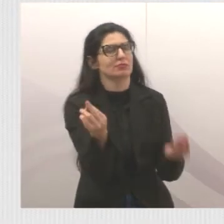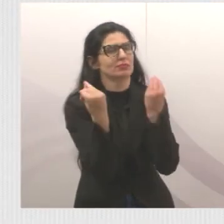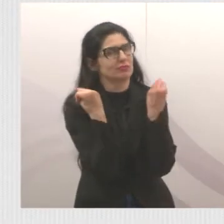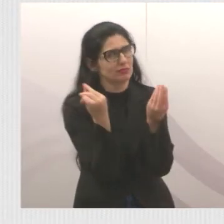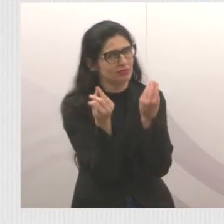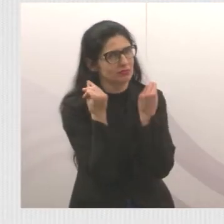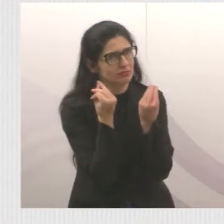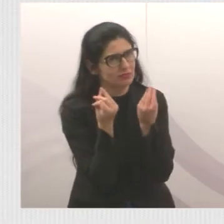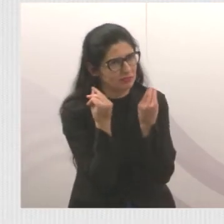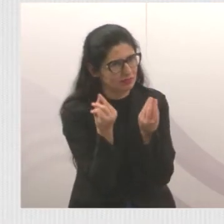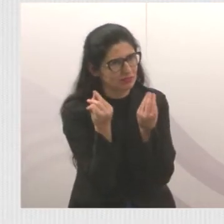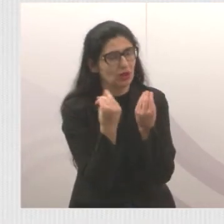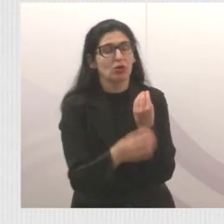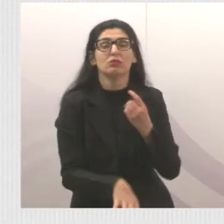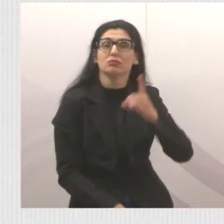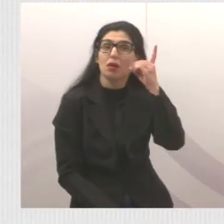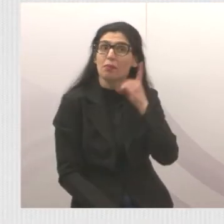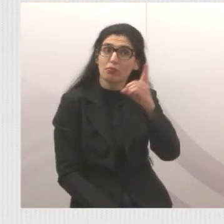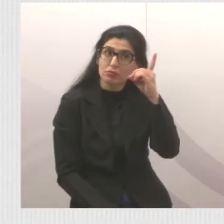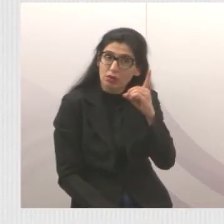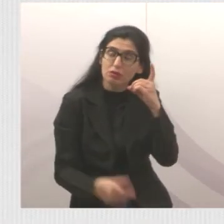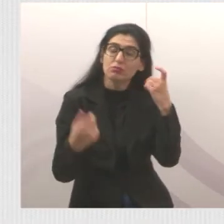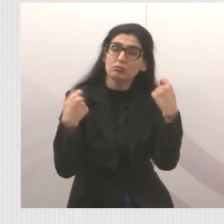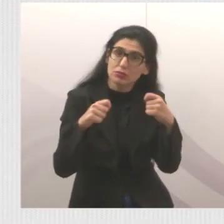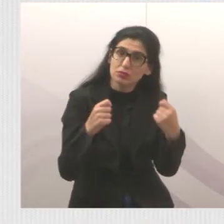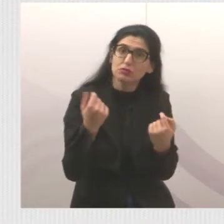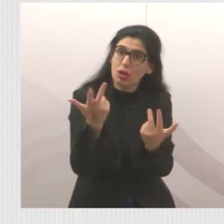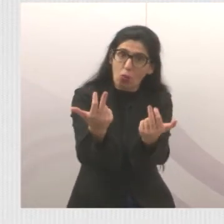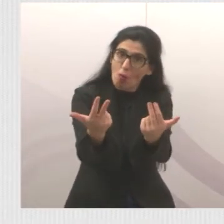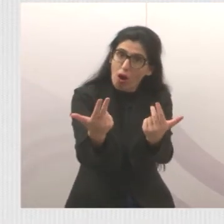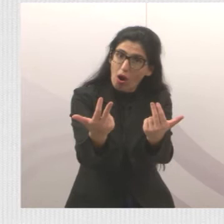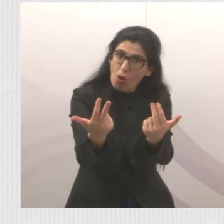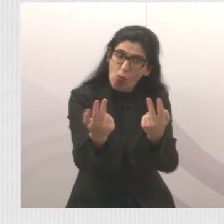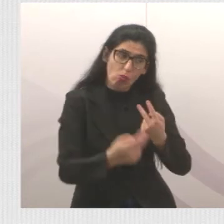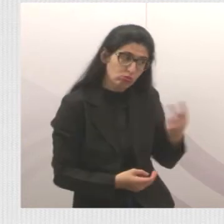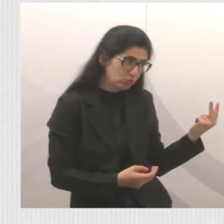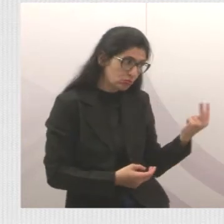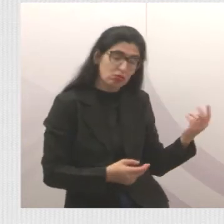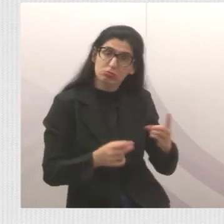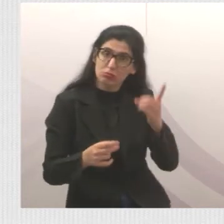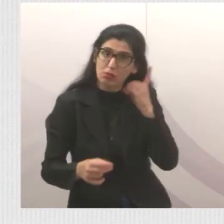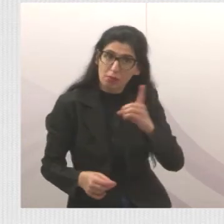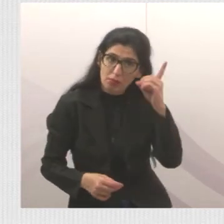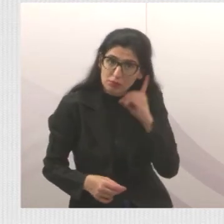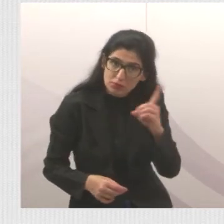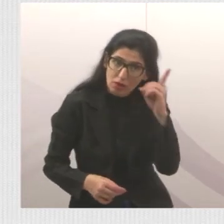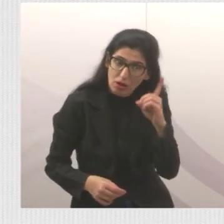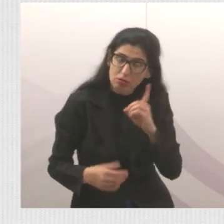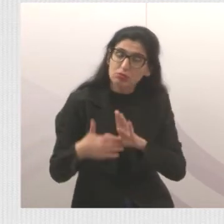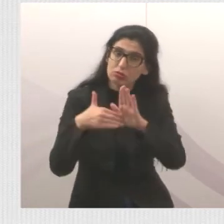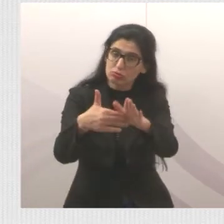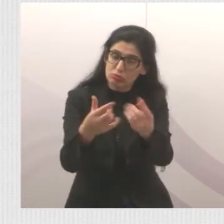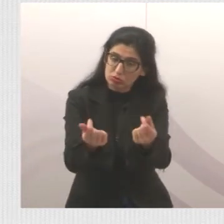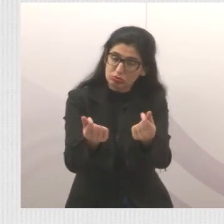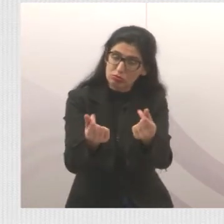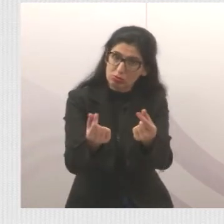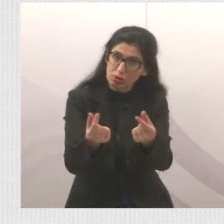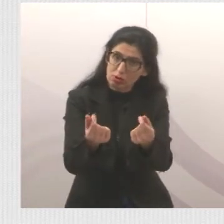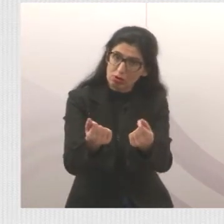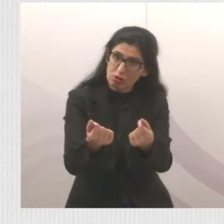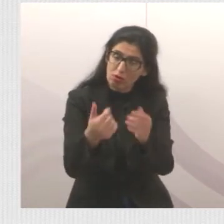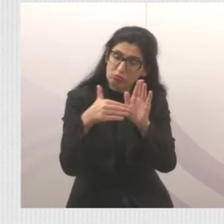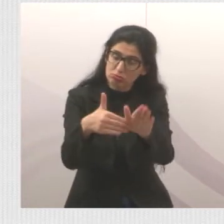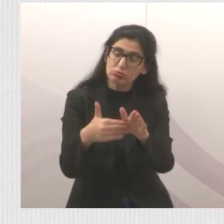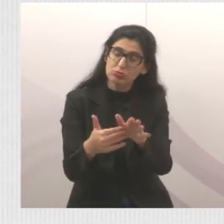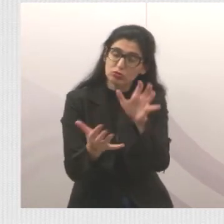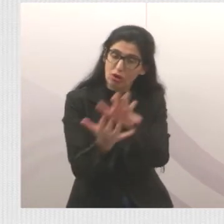faça de, do trânsito apagado no bairro do Parque Minha Lua. Eu já falei umas 40, não, 40 não, umas